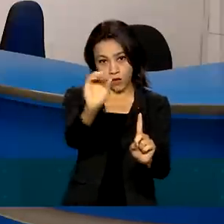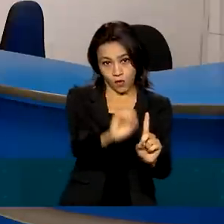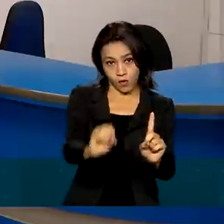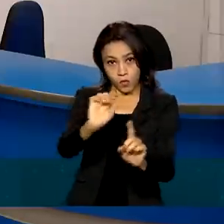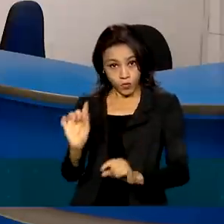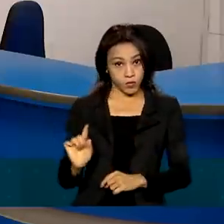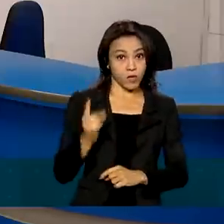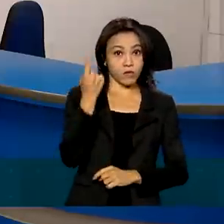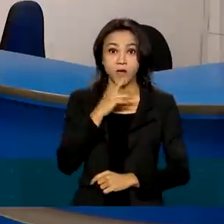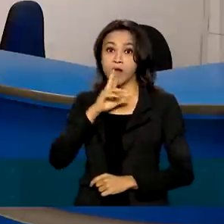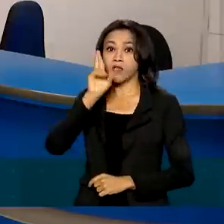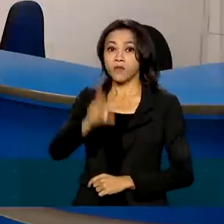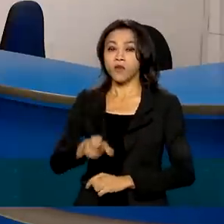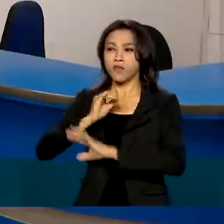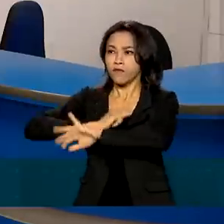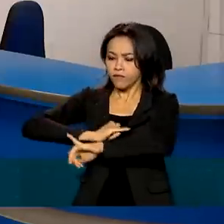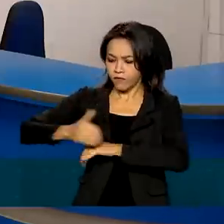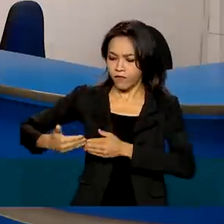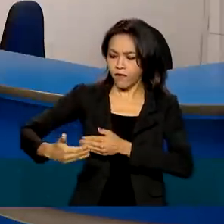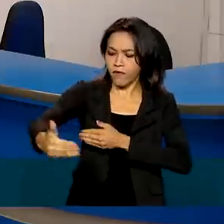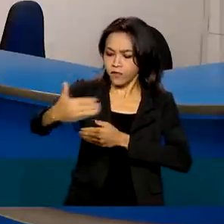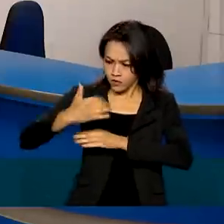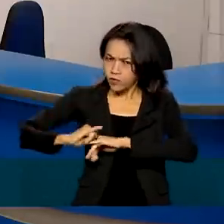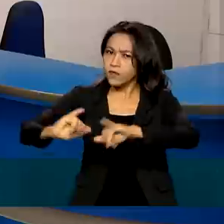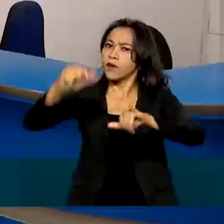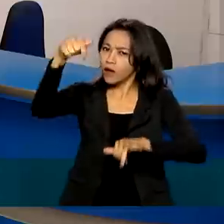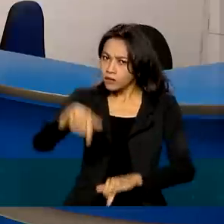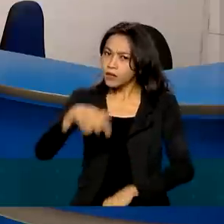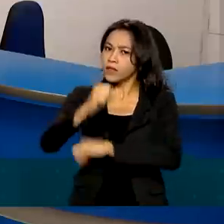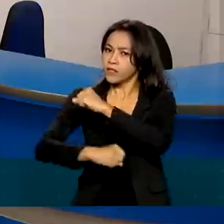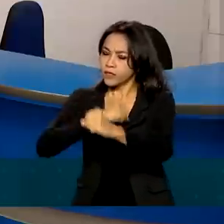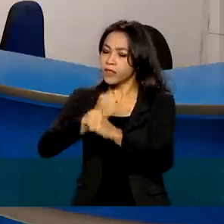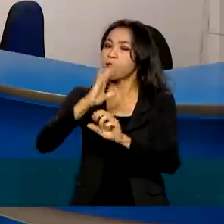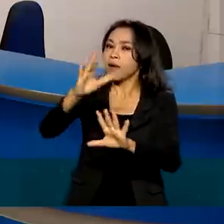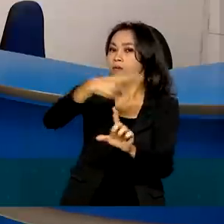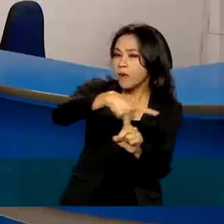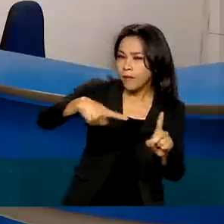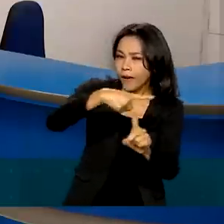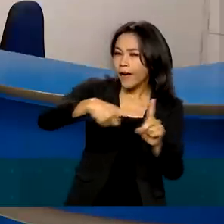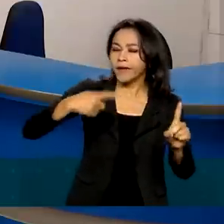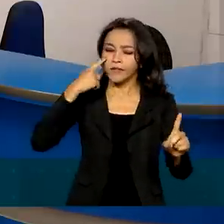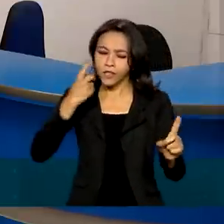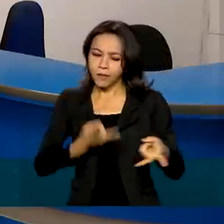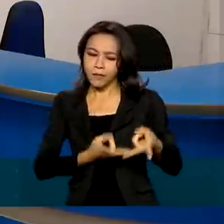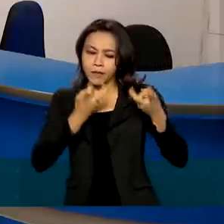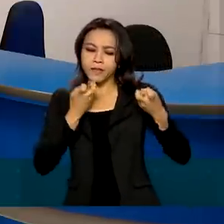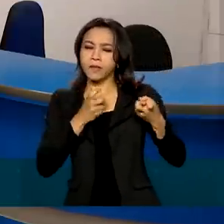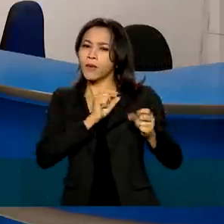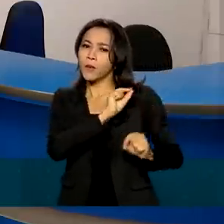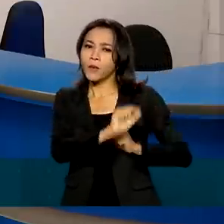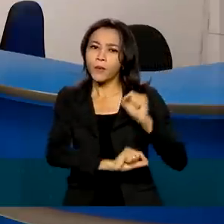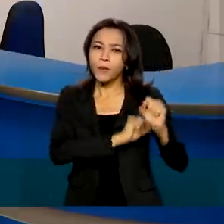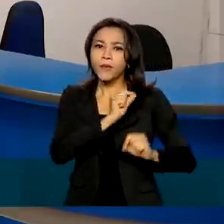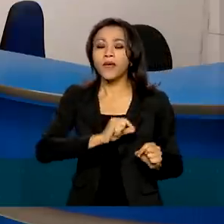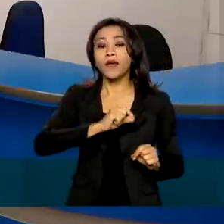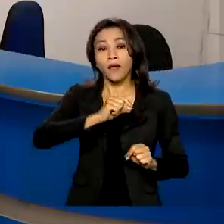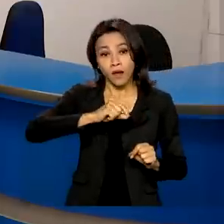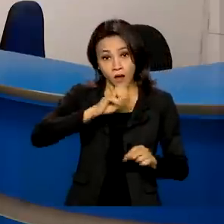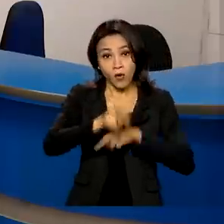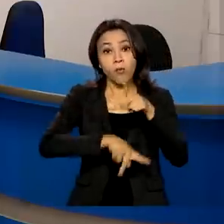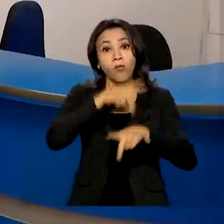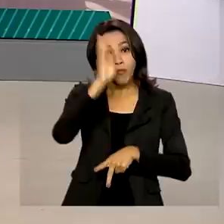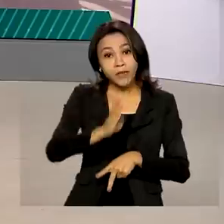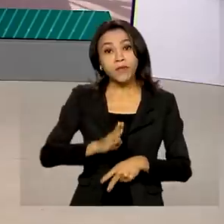devem ser divulgados ainda este ano. Mas, numa análise parcial, já foi possível perceber uma tendência de envelhecimento da